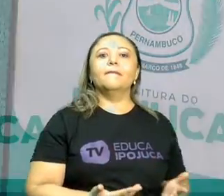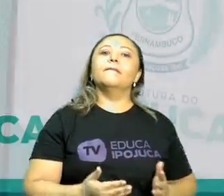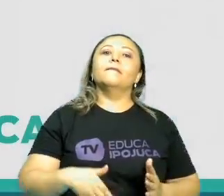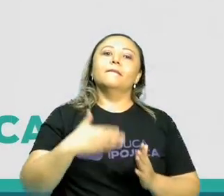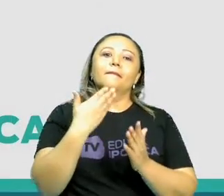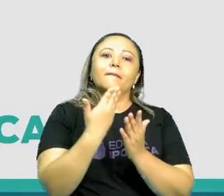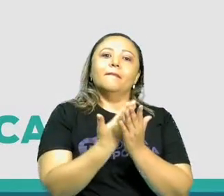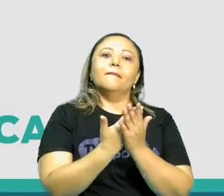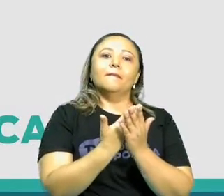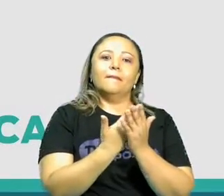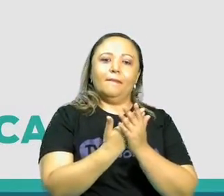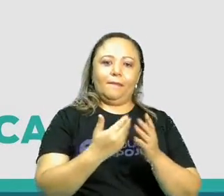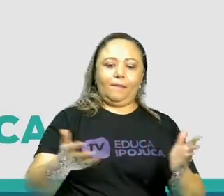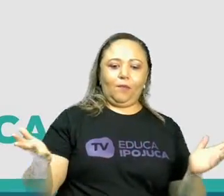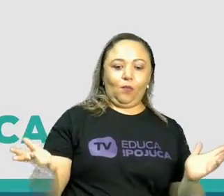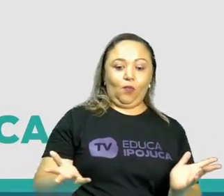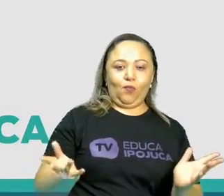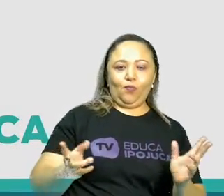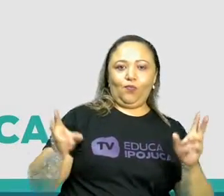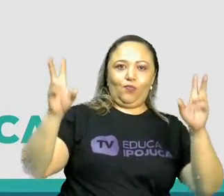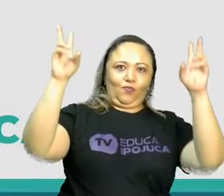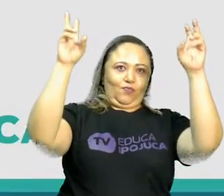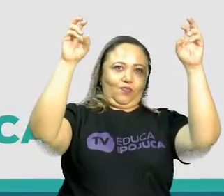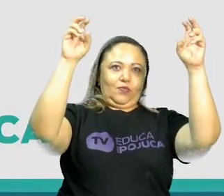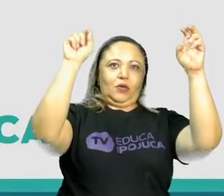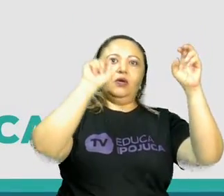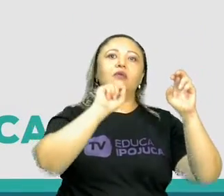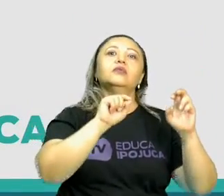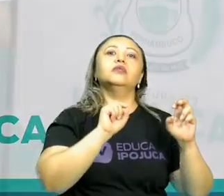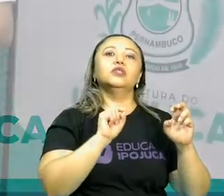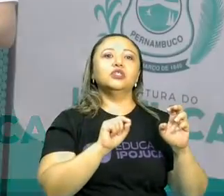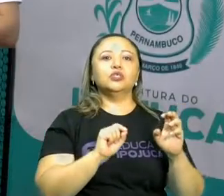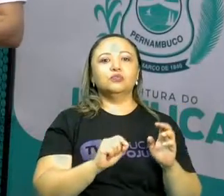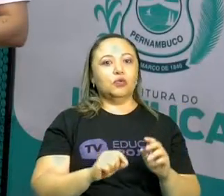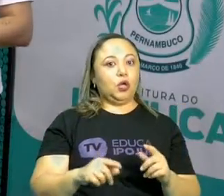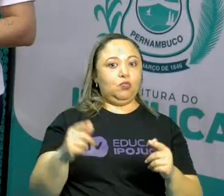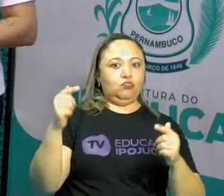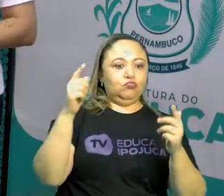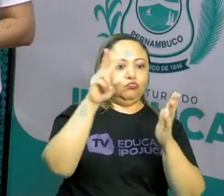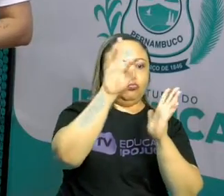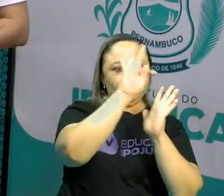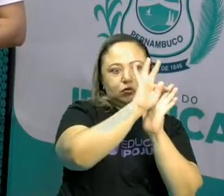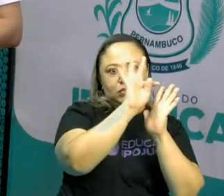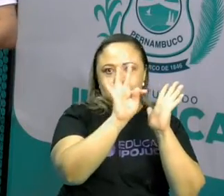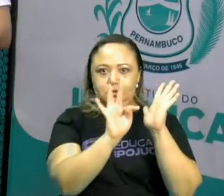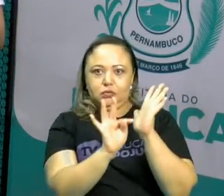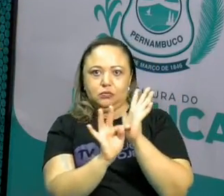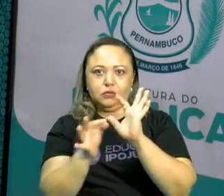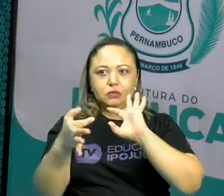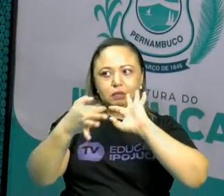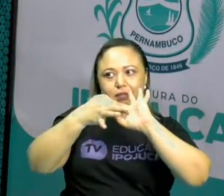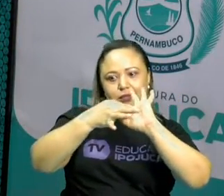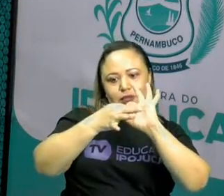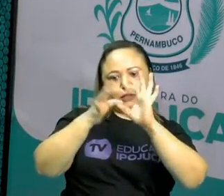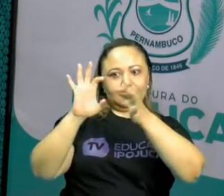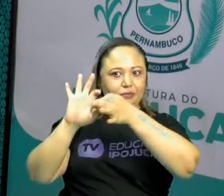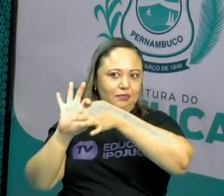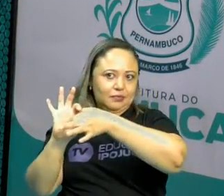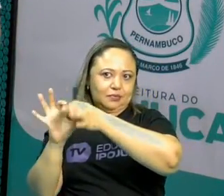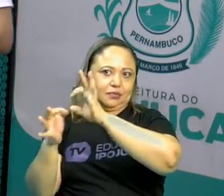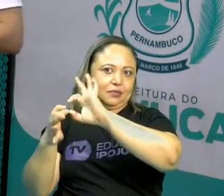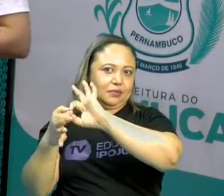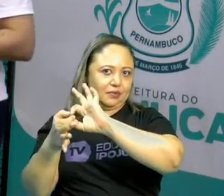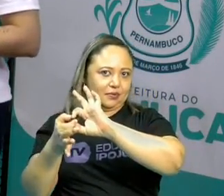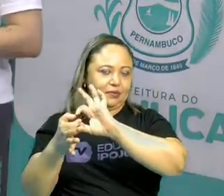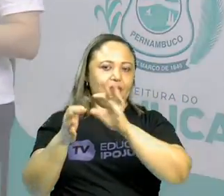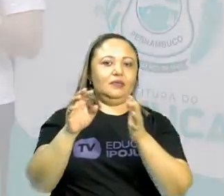de hoje é intertextualidade, a relação entre os textos, ok? Mas antes vamos relembrar o que a gente viu